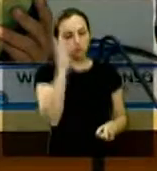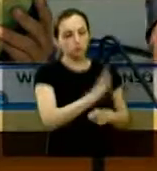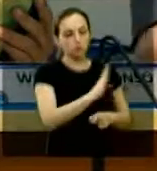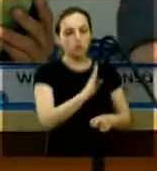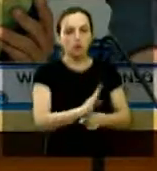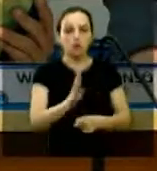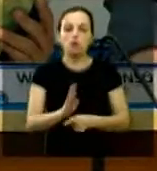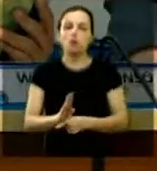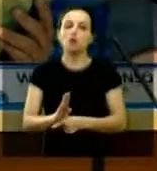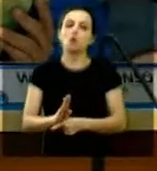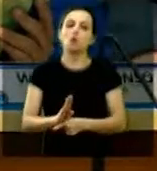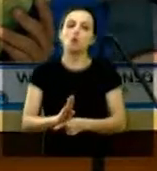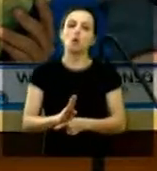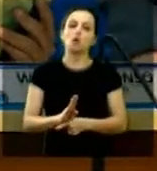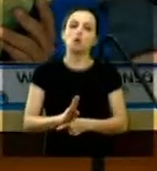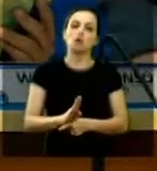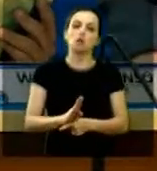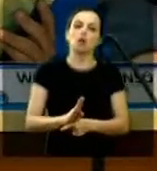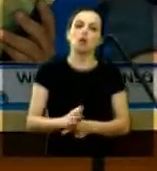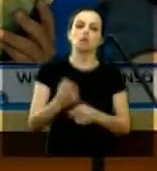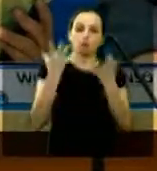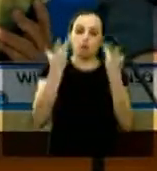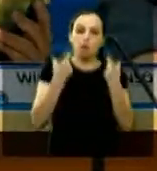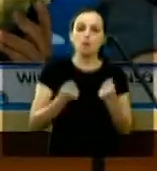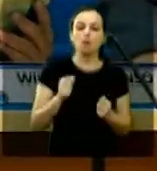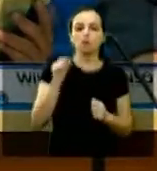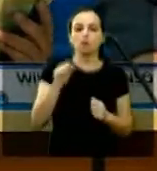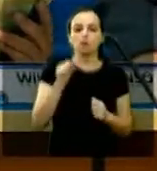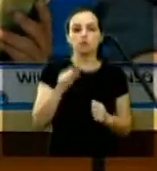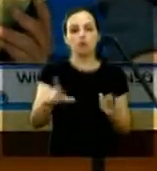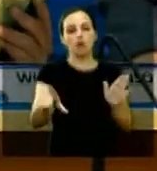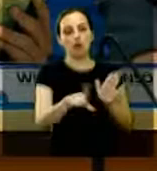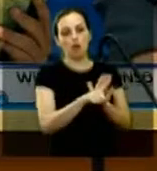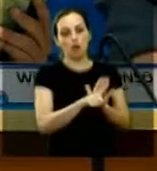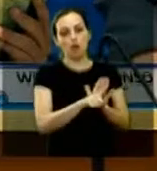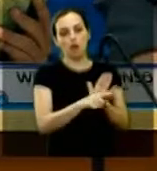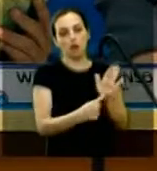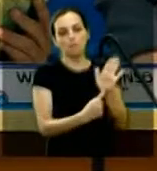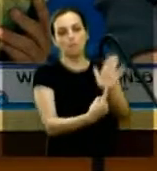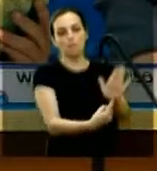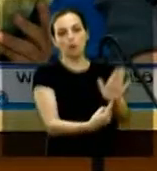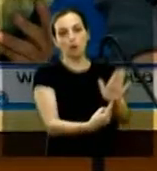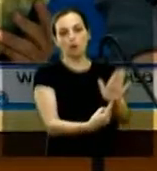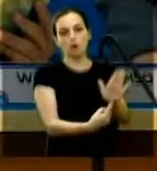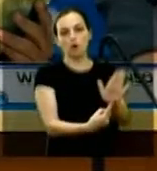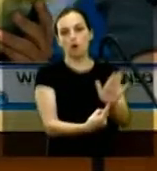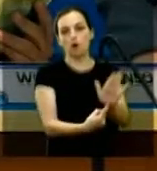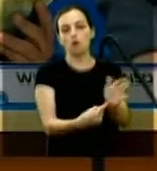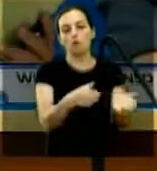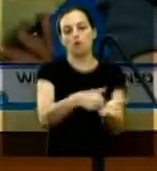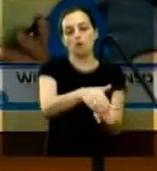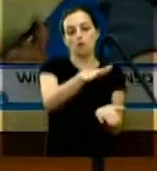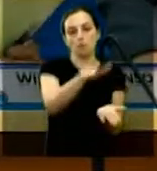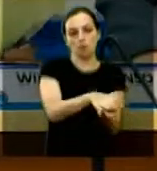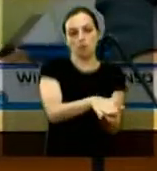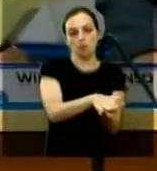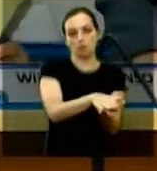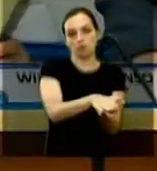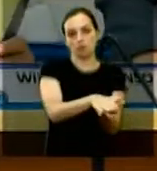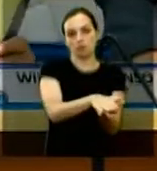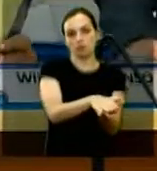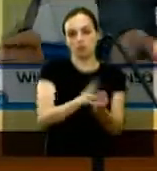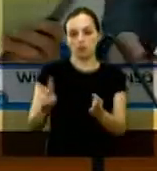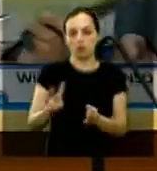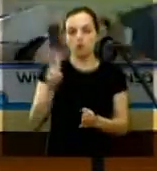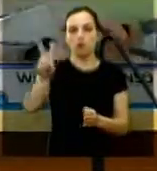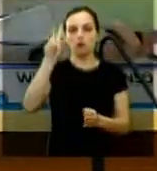prática de guarda responsável infringindo o que dispõe esta lei serão impostos sanções com pena de multa e valores